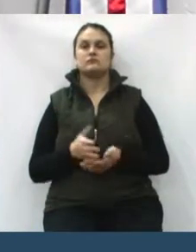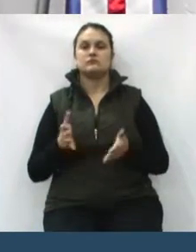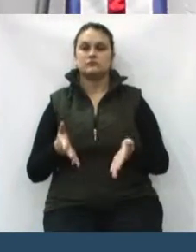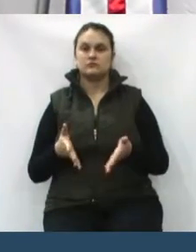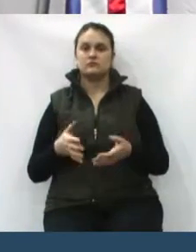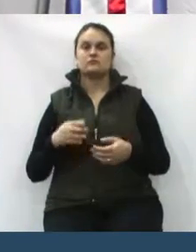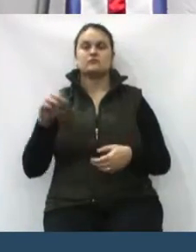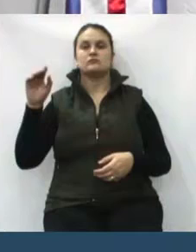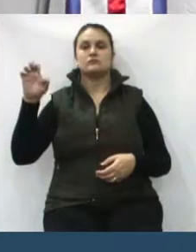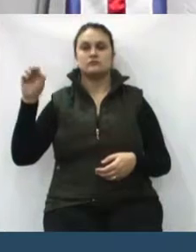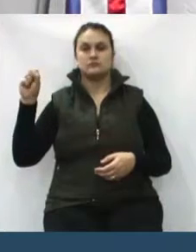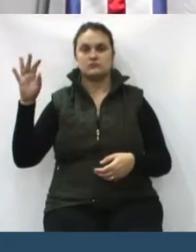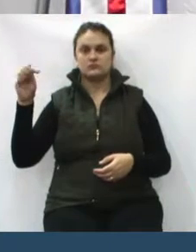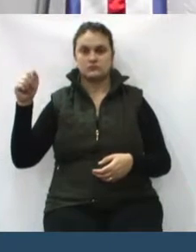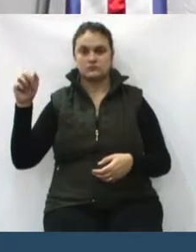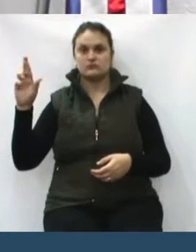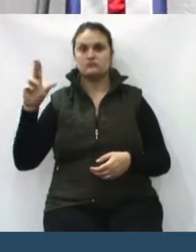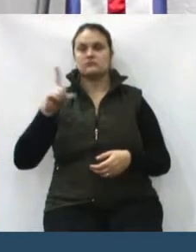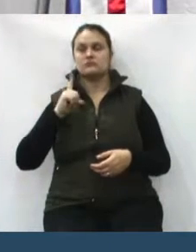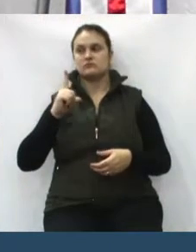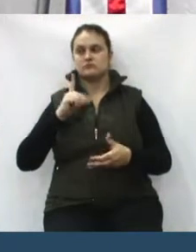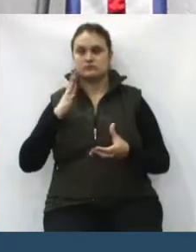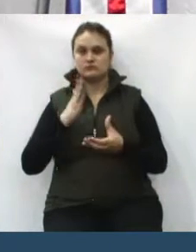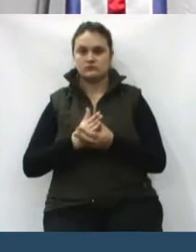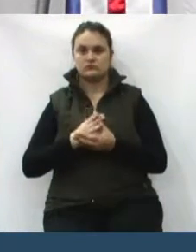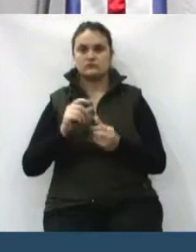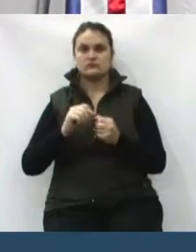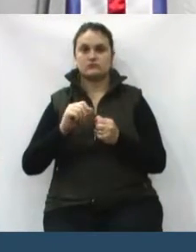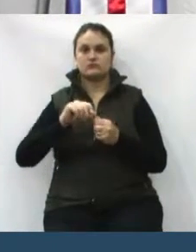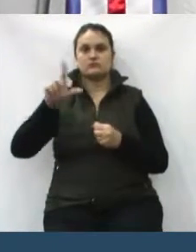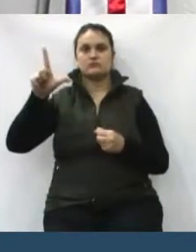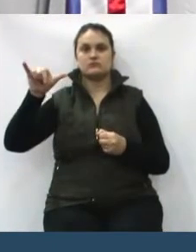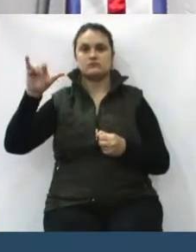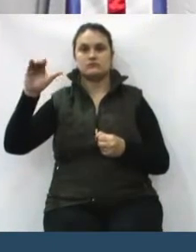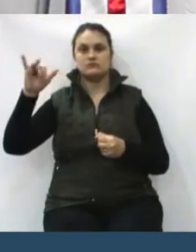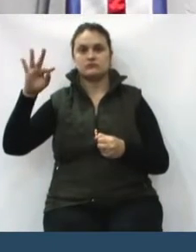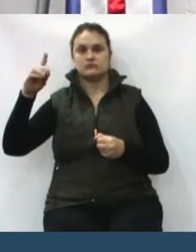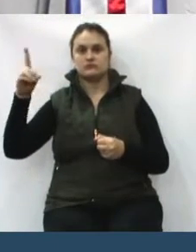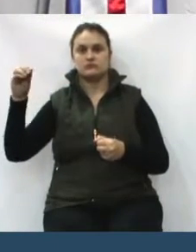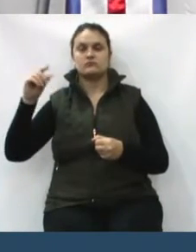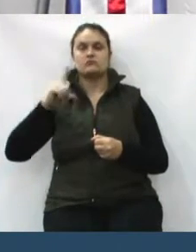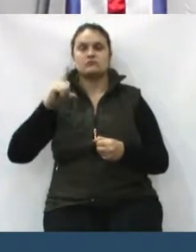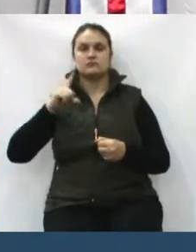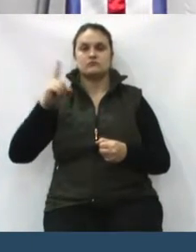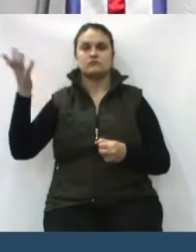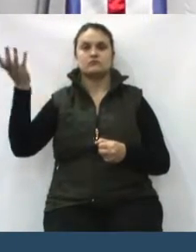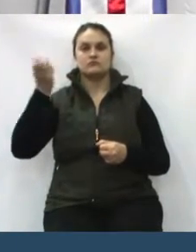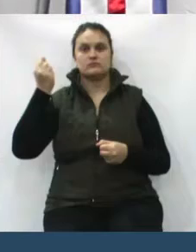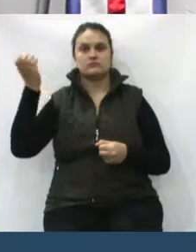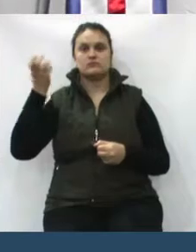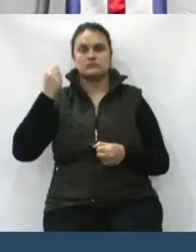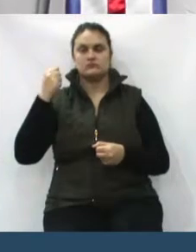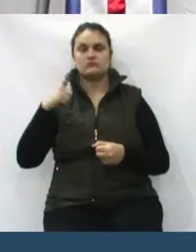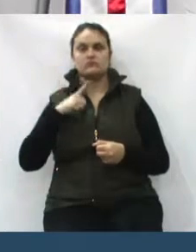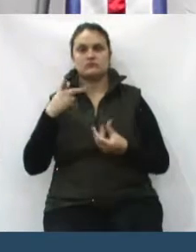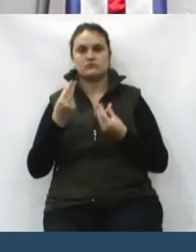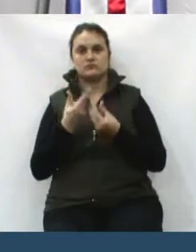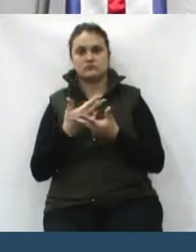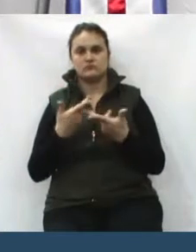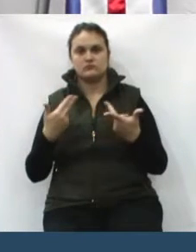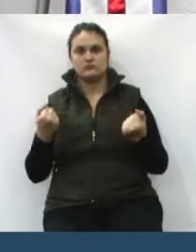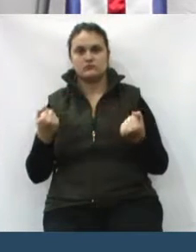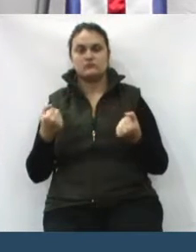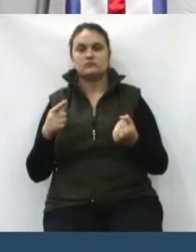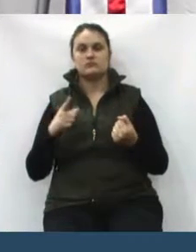situação do ESTAR, temos os processos licitatórios, temos a situação do fundo de aposentadoria, temos